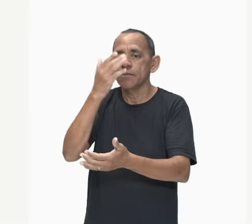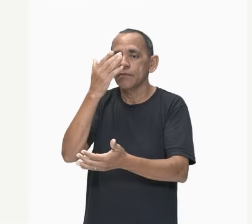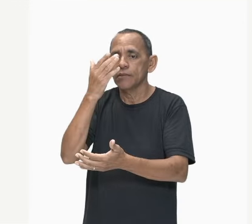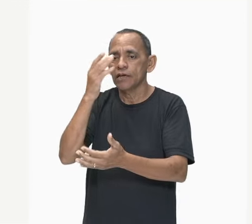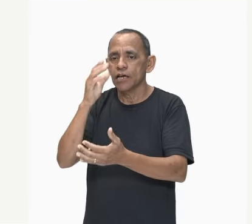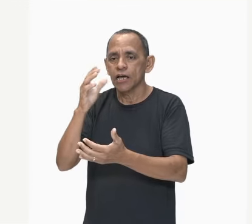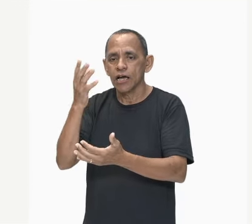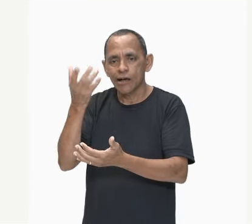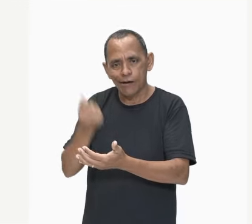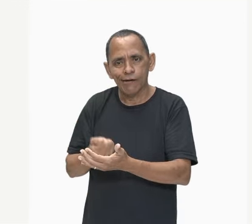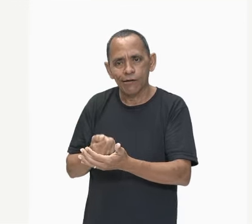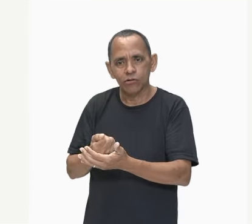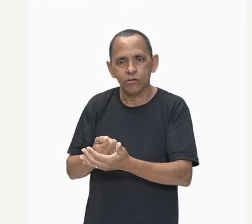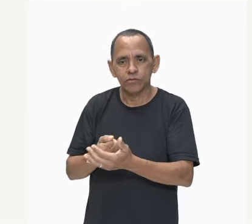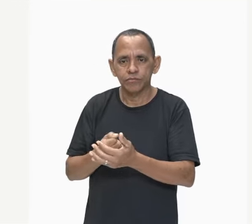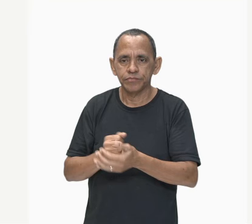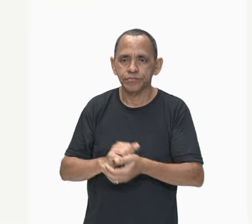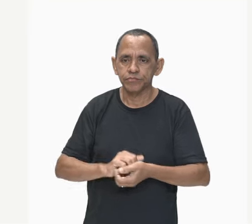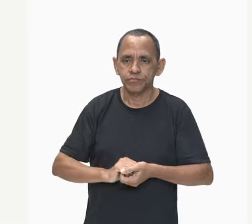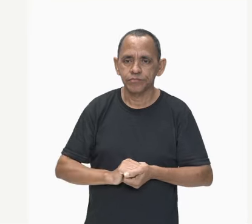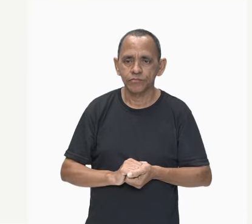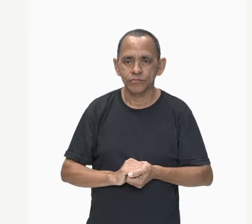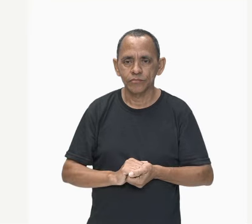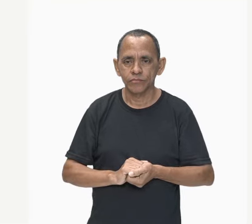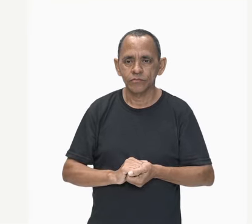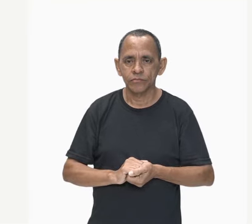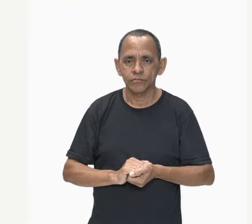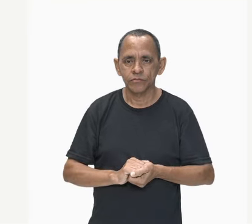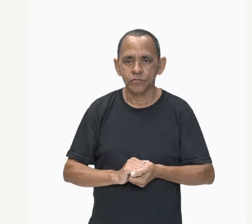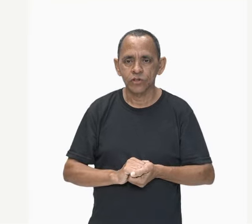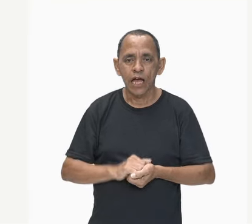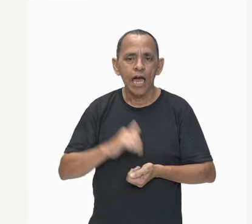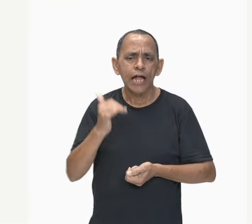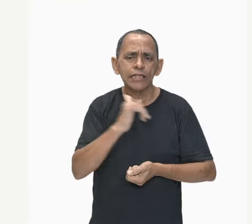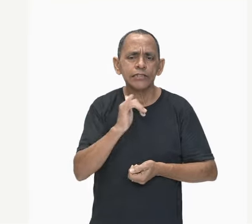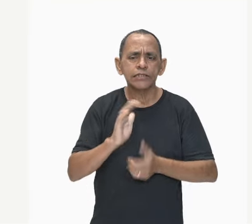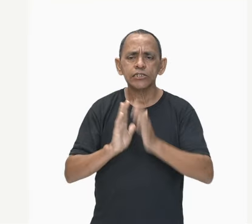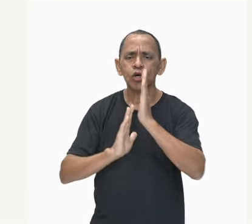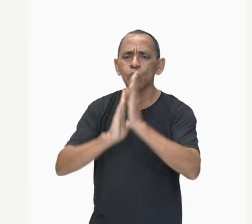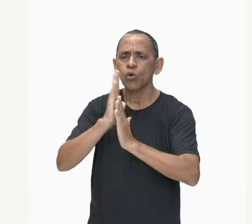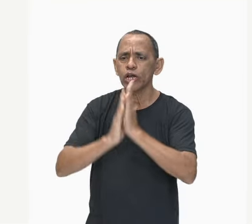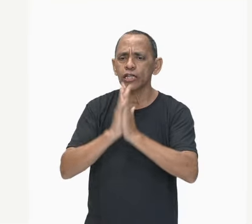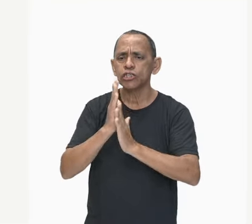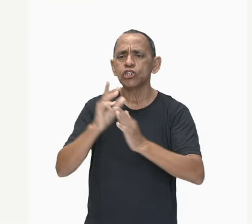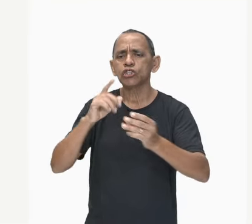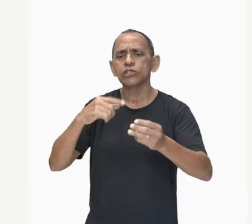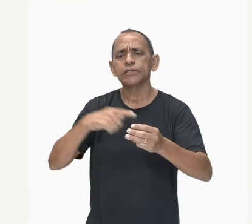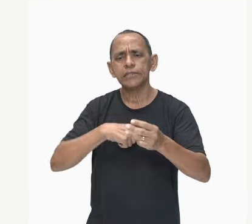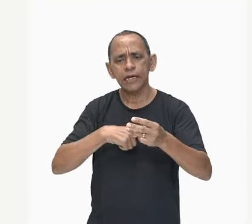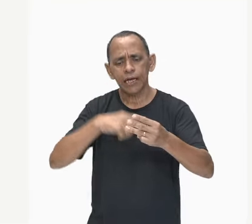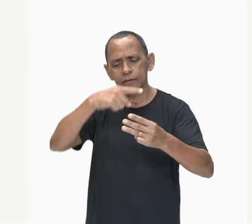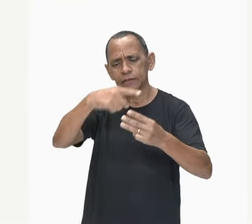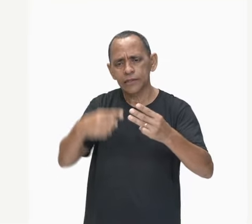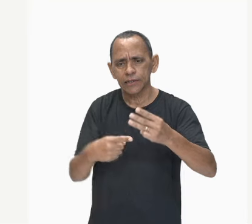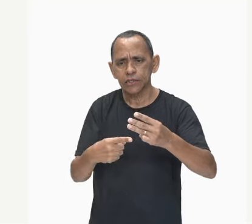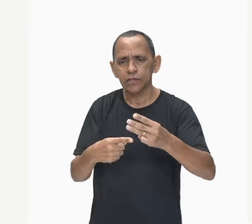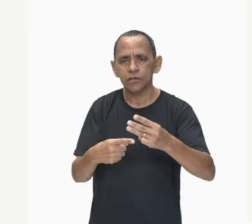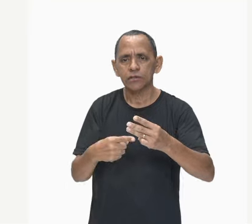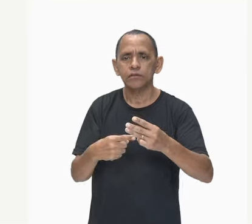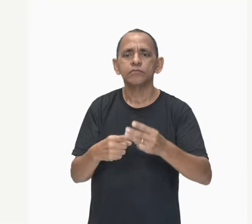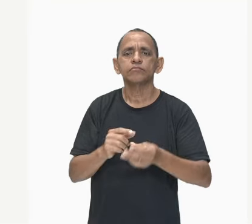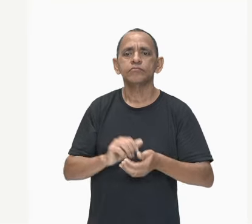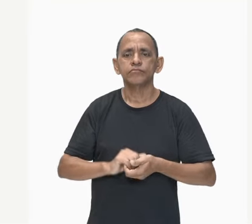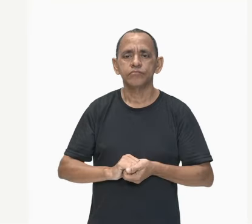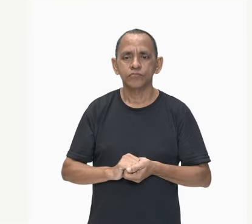na eletrização por atrito, olha lá, tenho aí as três situações, condições iniciais,